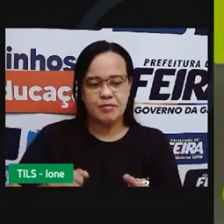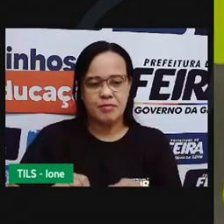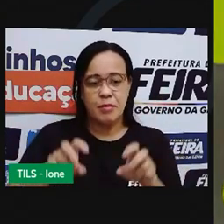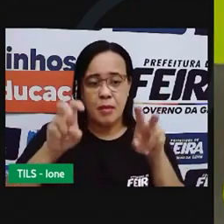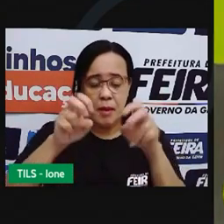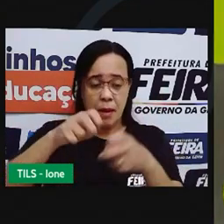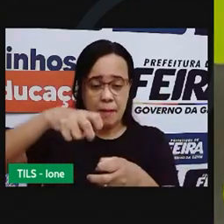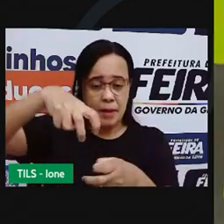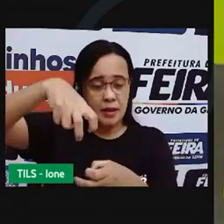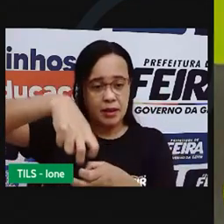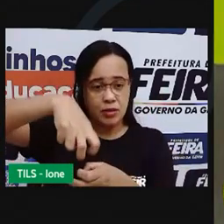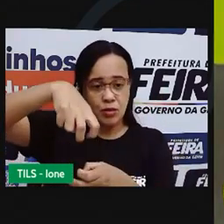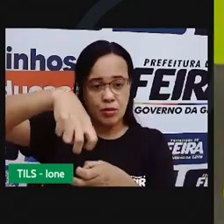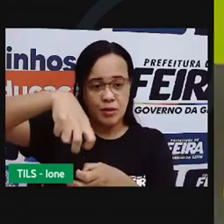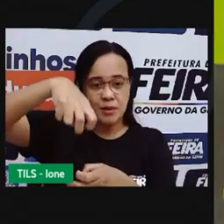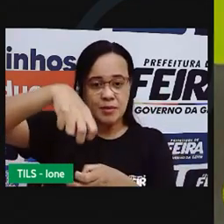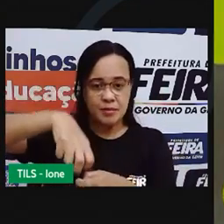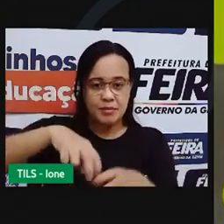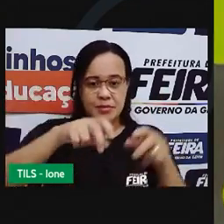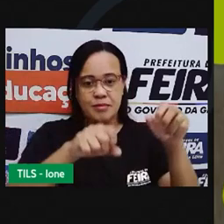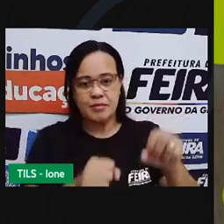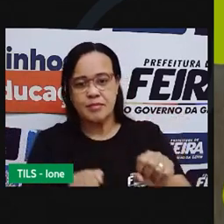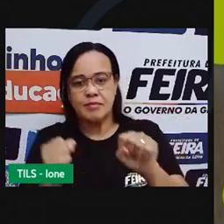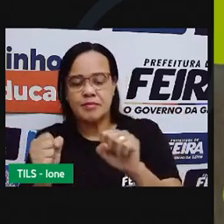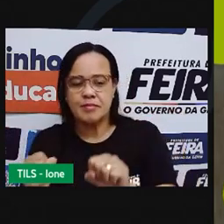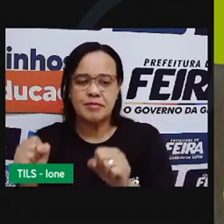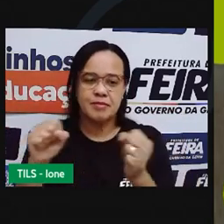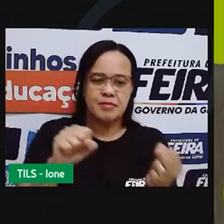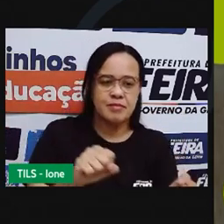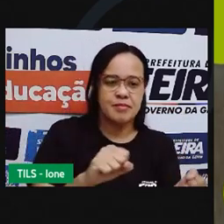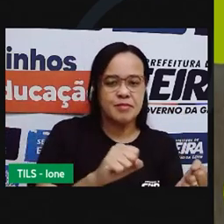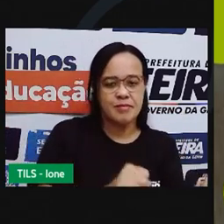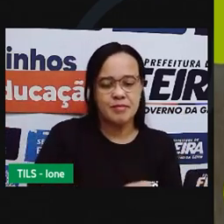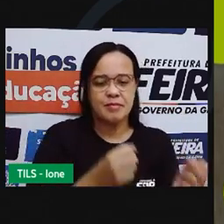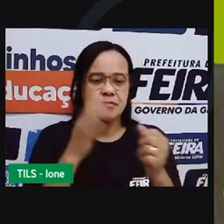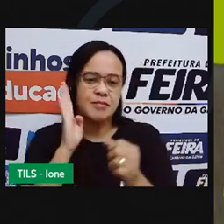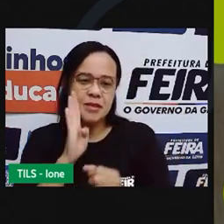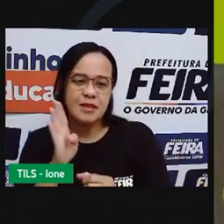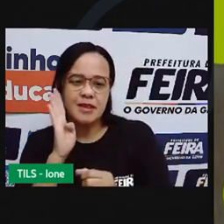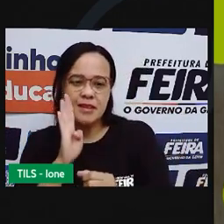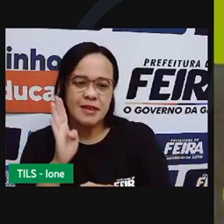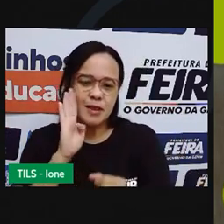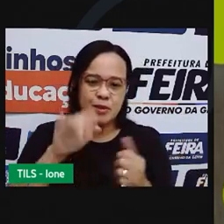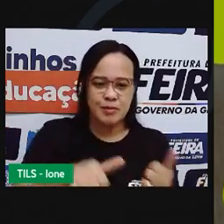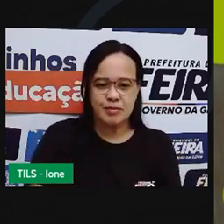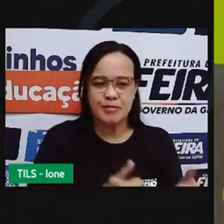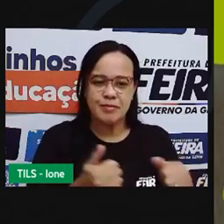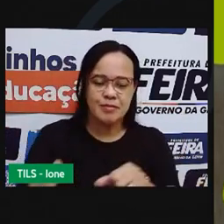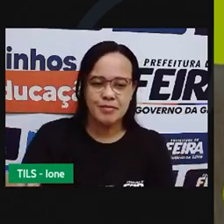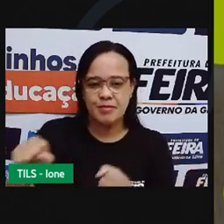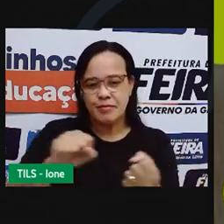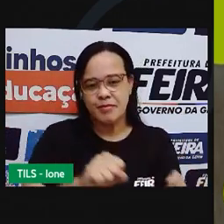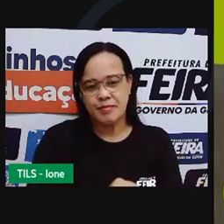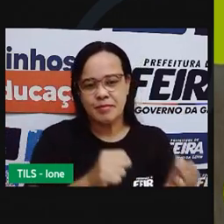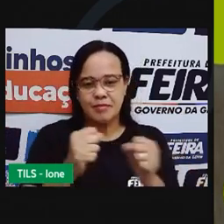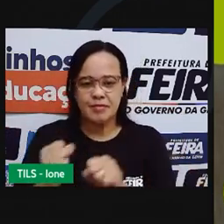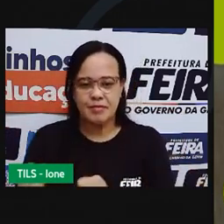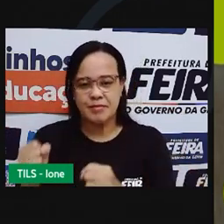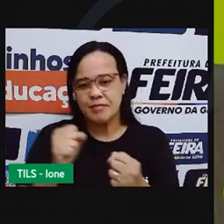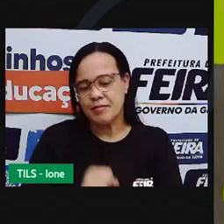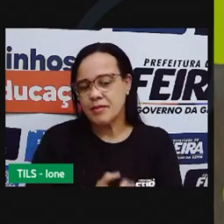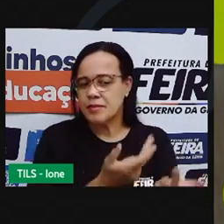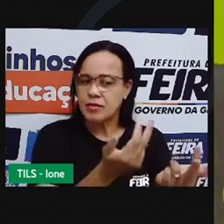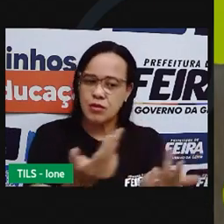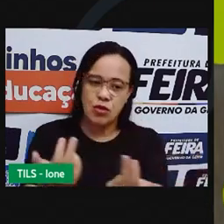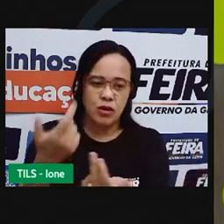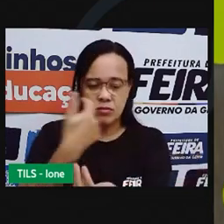dobrada Tchutchuê, tchutchuê É uma dança bem legal Tchutchuê, tchutchuê